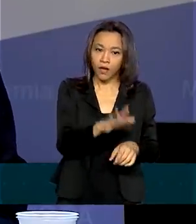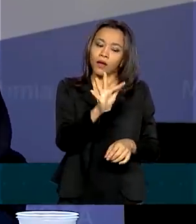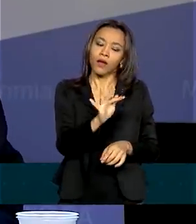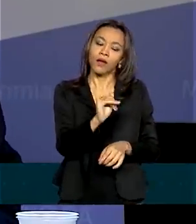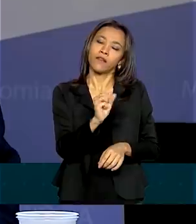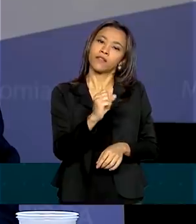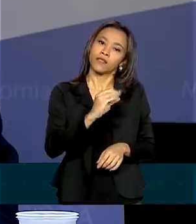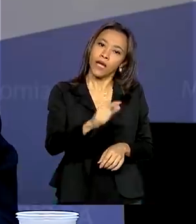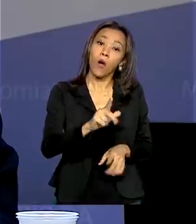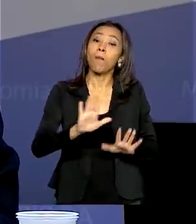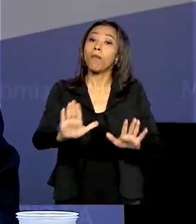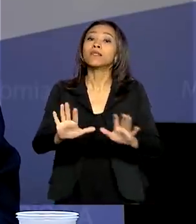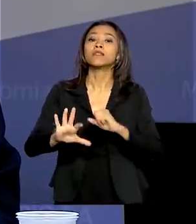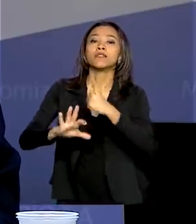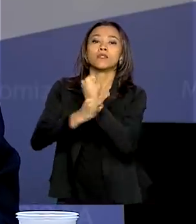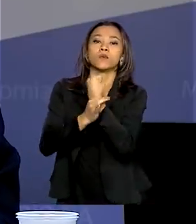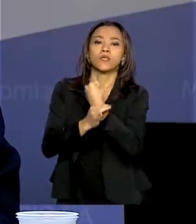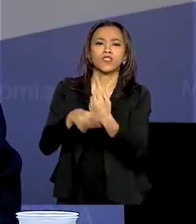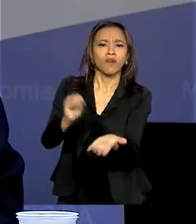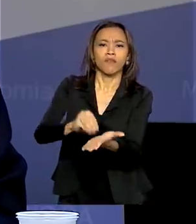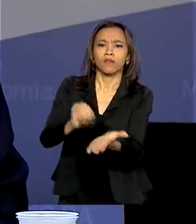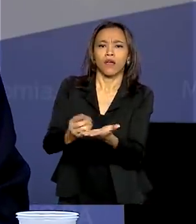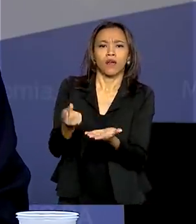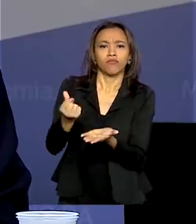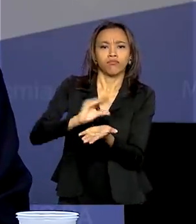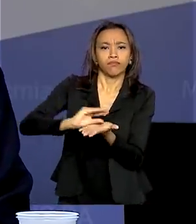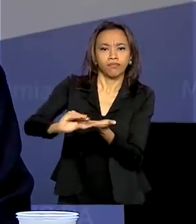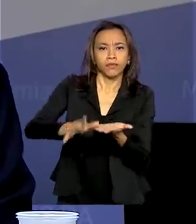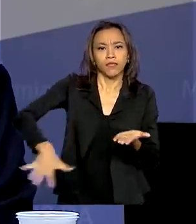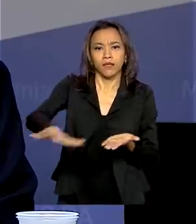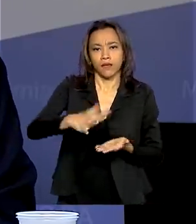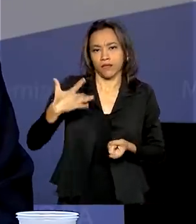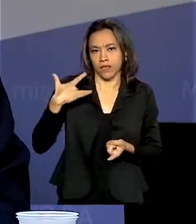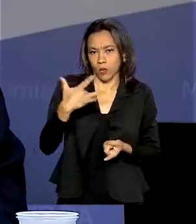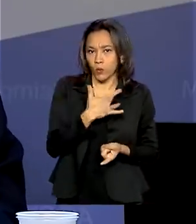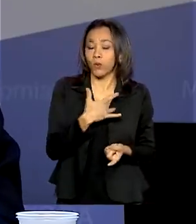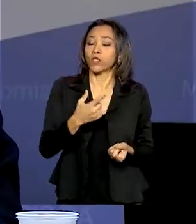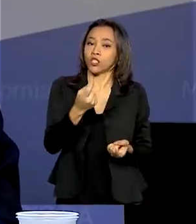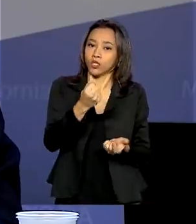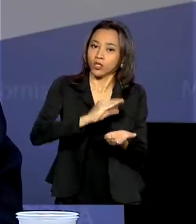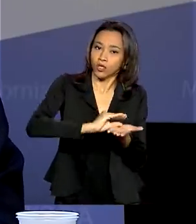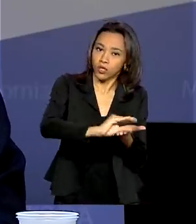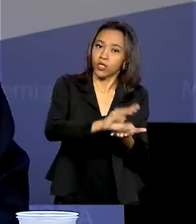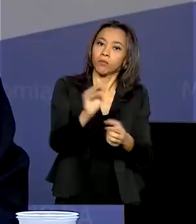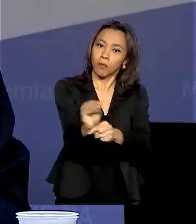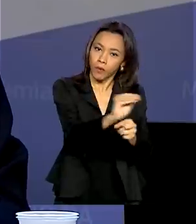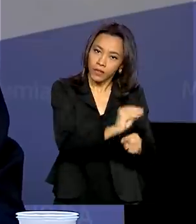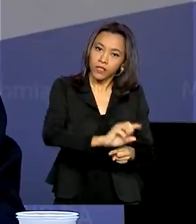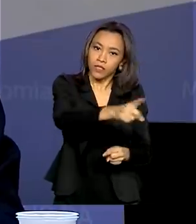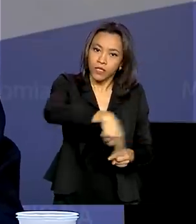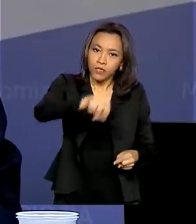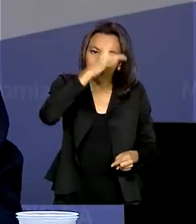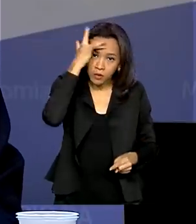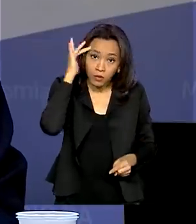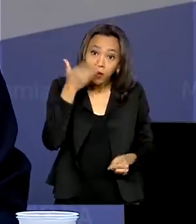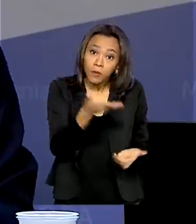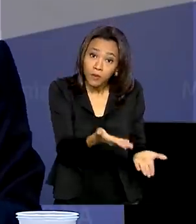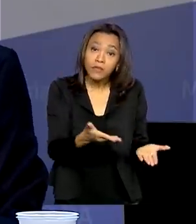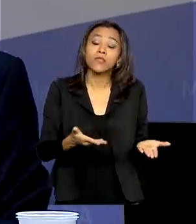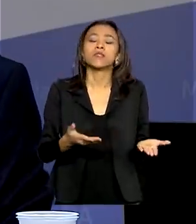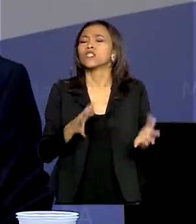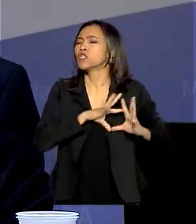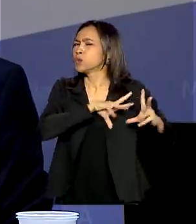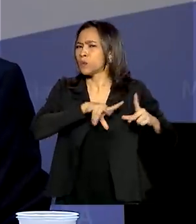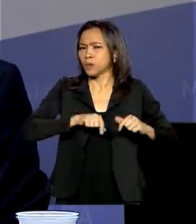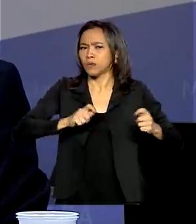segurança, que não faltará recursos para a área de saúde, para a proteção das pessoas em situação de risco e tudo que nós pudermos fazer